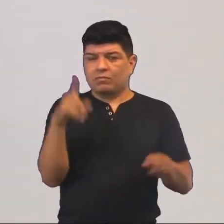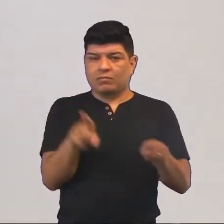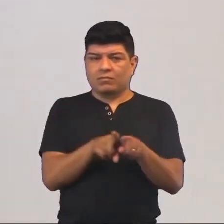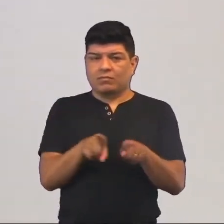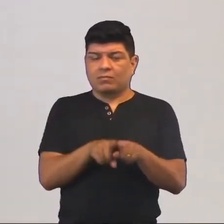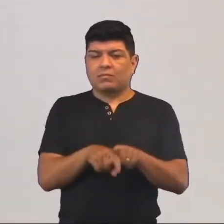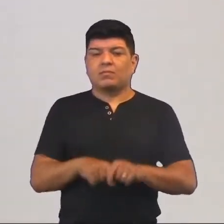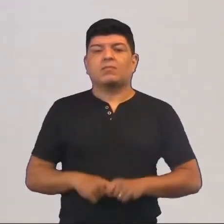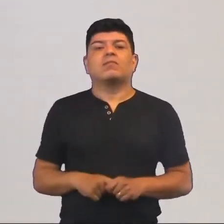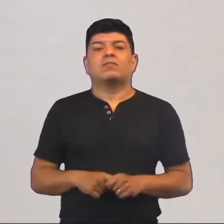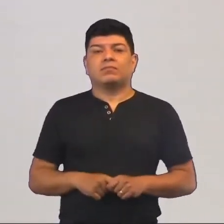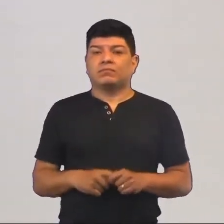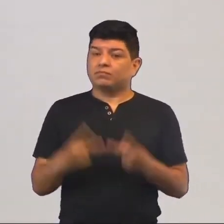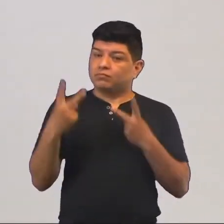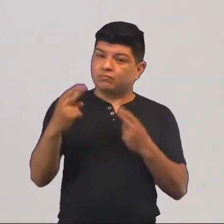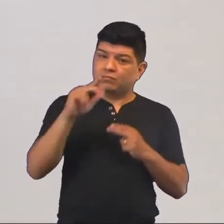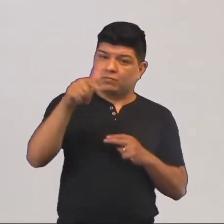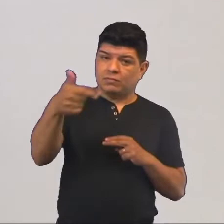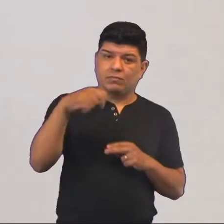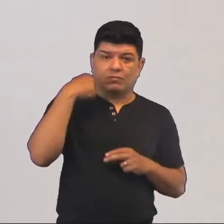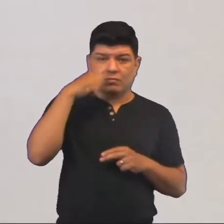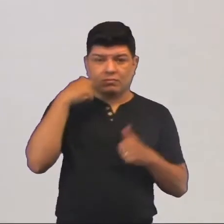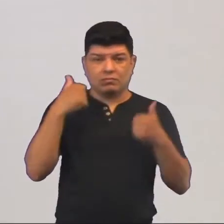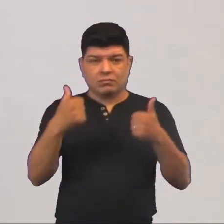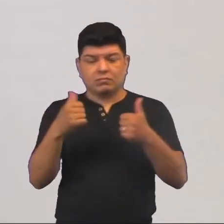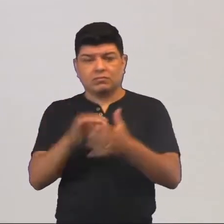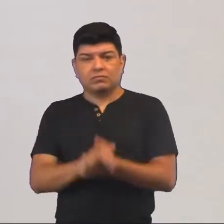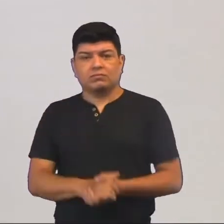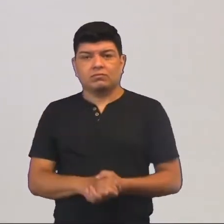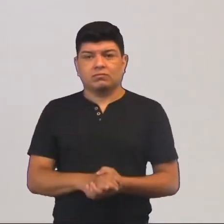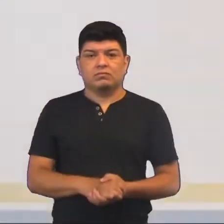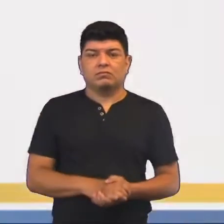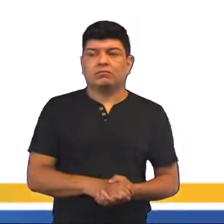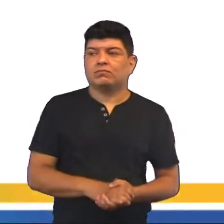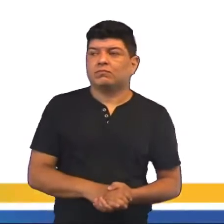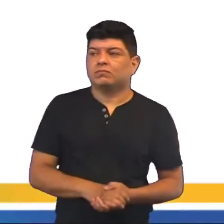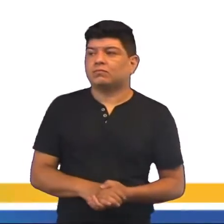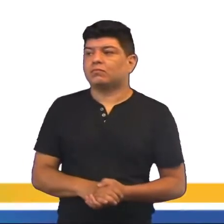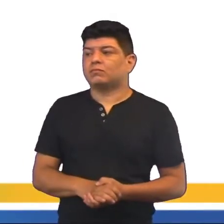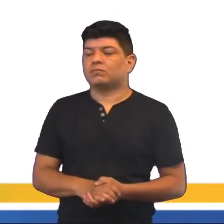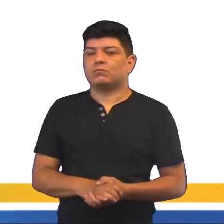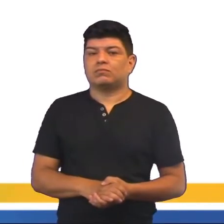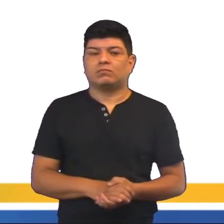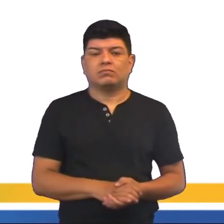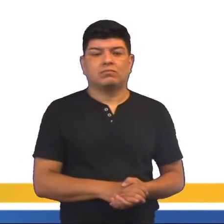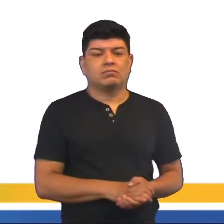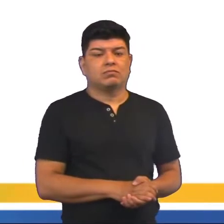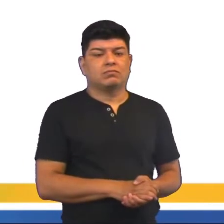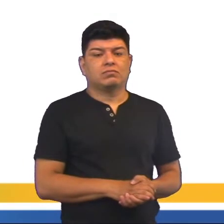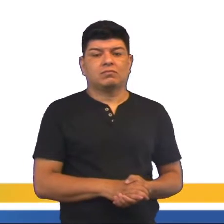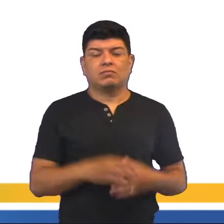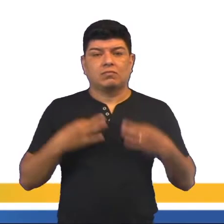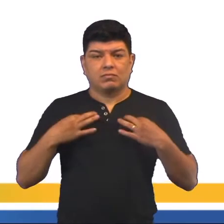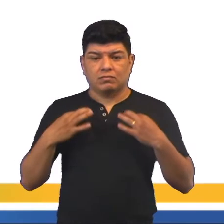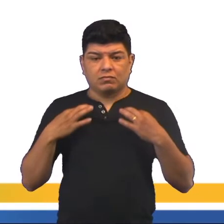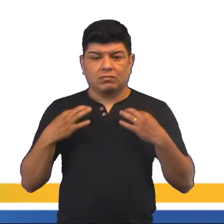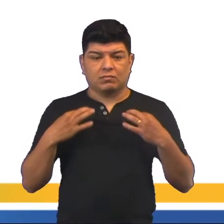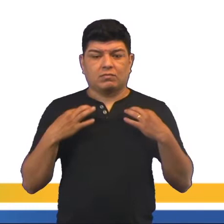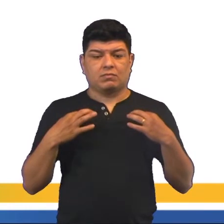viu? Tão importante quanto os outros, tá bom? Então, vamos lá. Figurino.